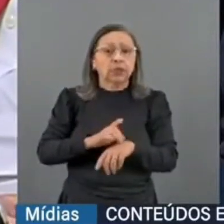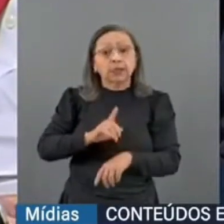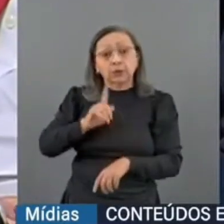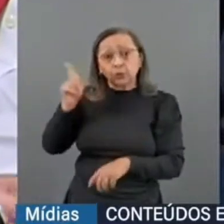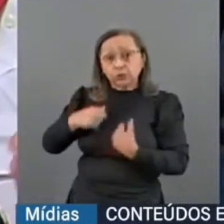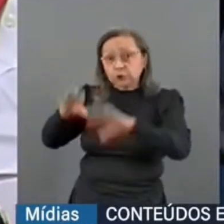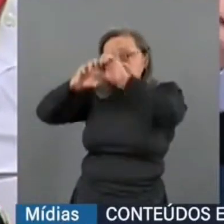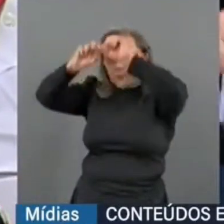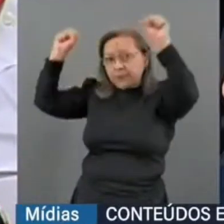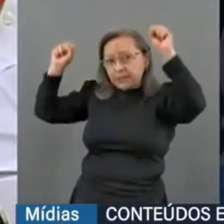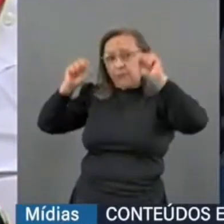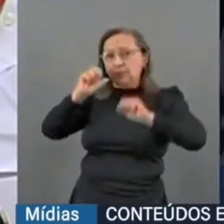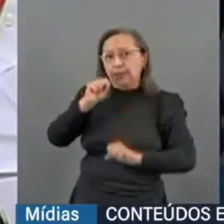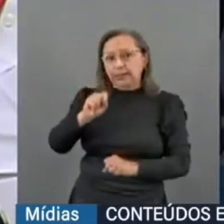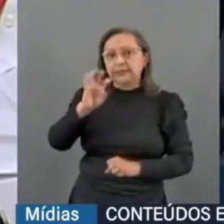Tribunal Federal.